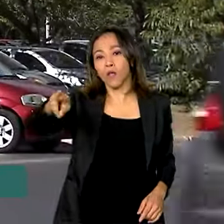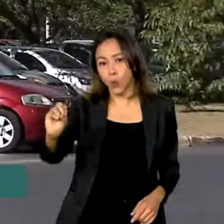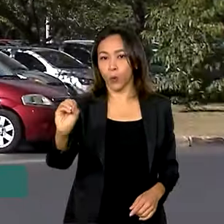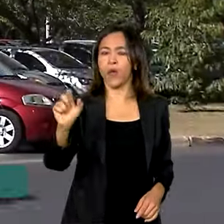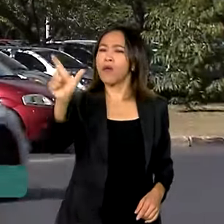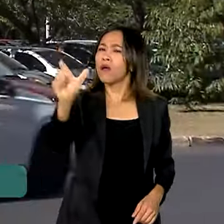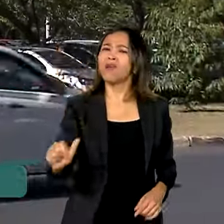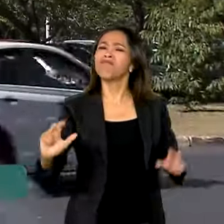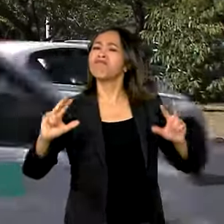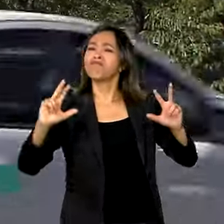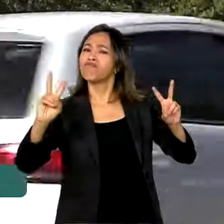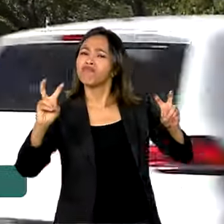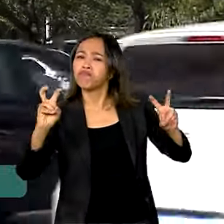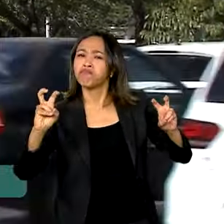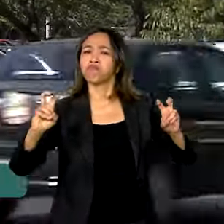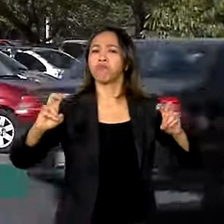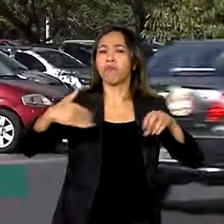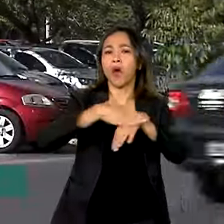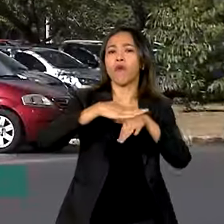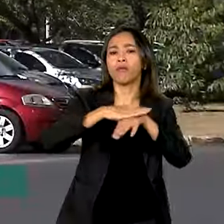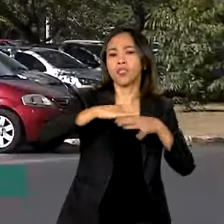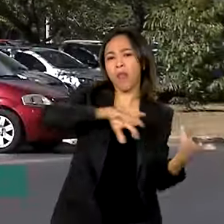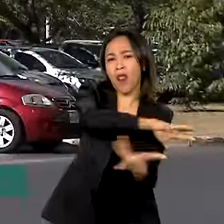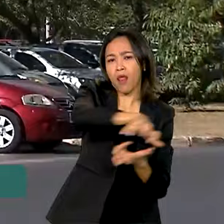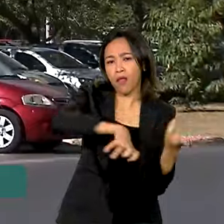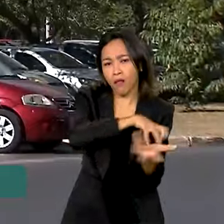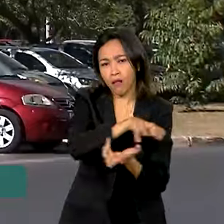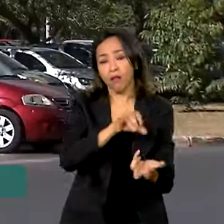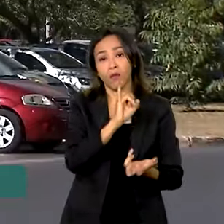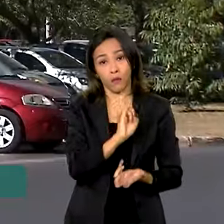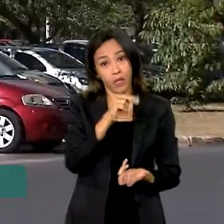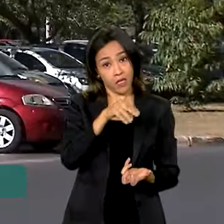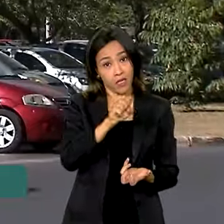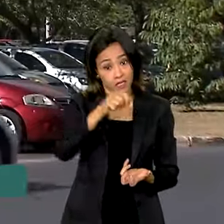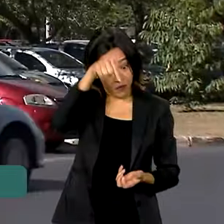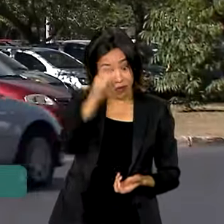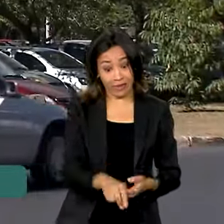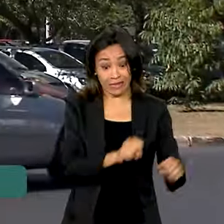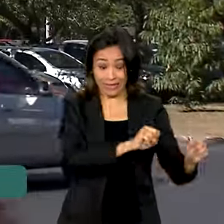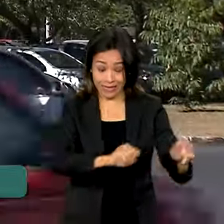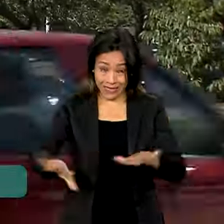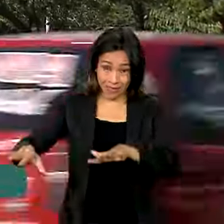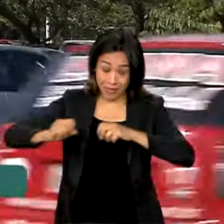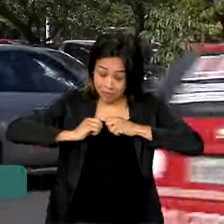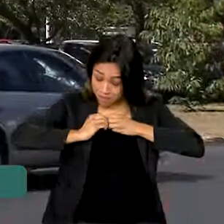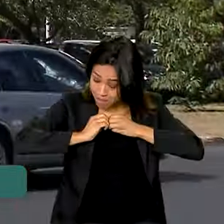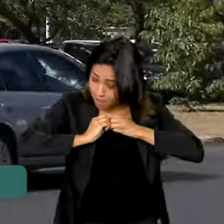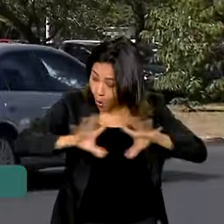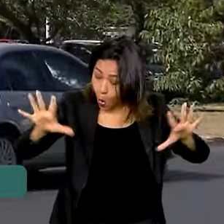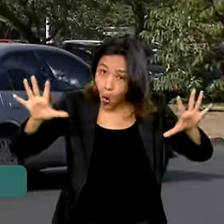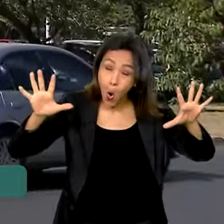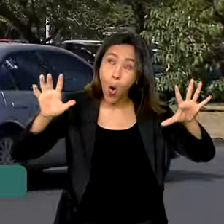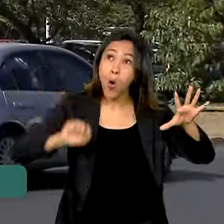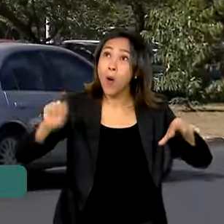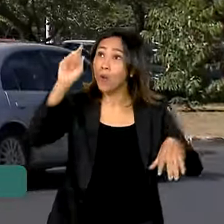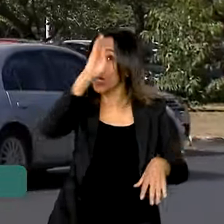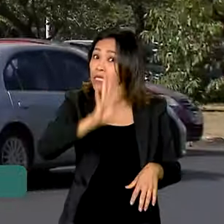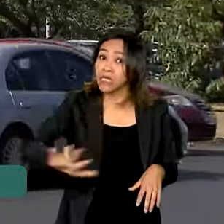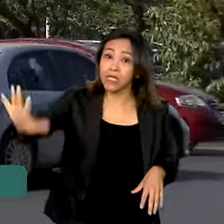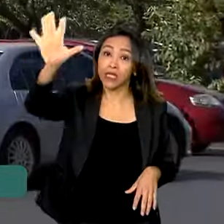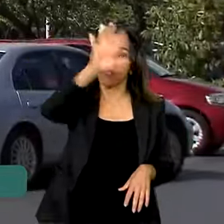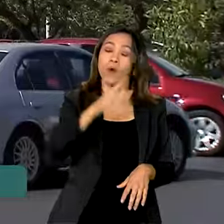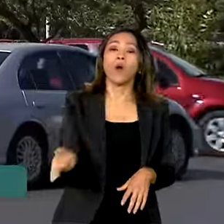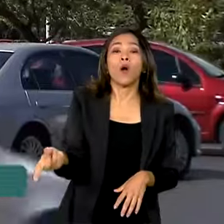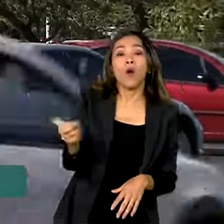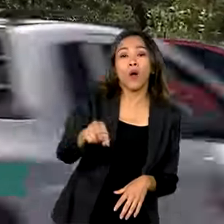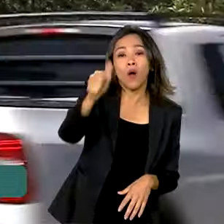a greve do INSS, que foi deflagrada esta semana. Agora, hoje à tarde, Lula se reúne com os ministros que fazem parte